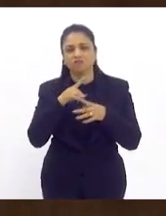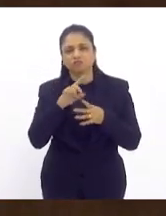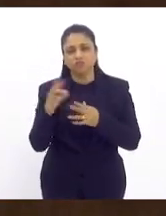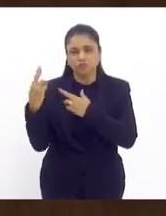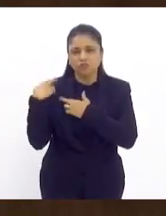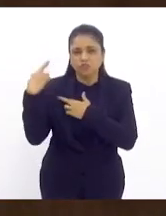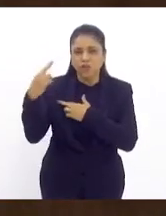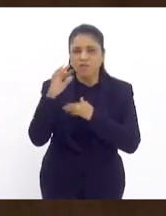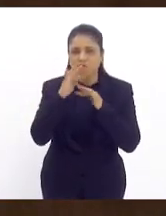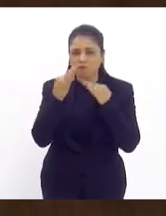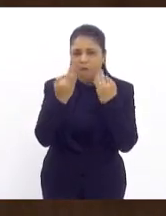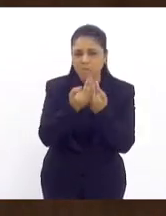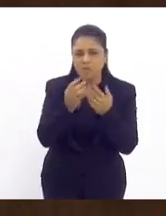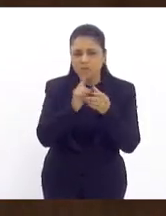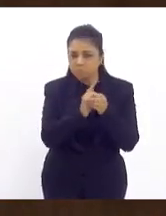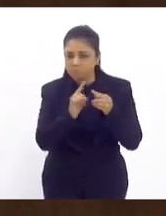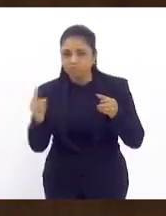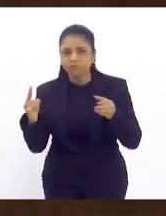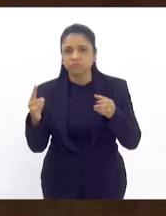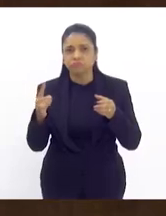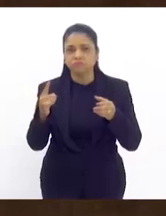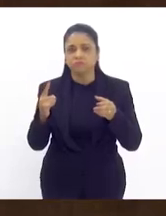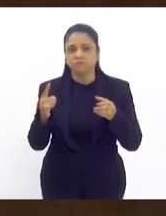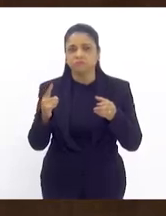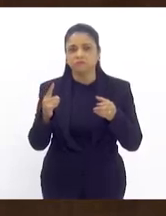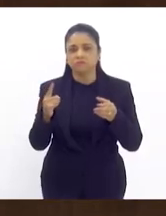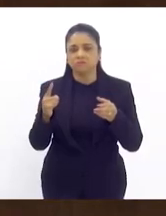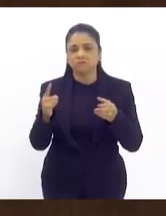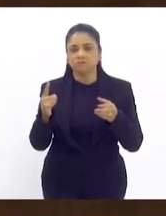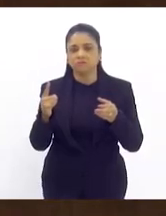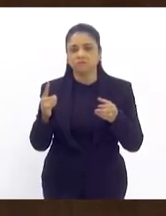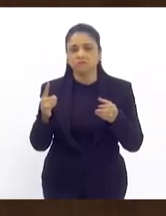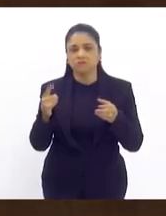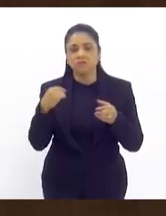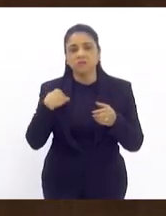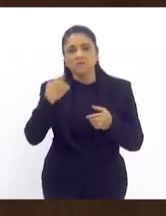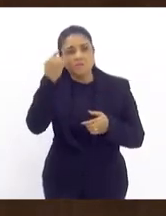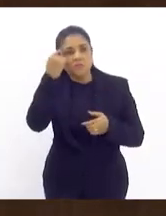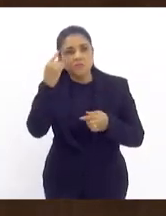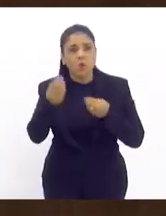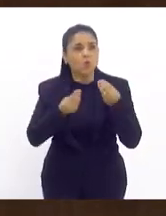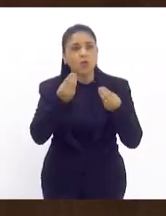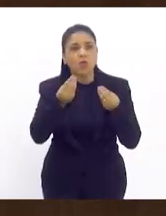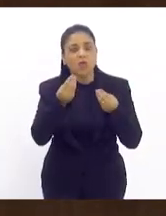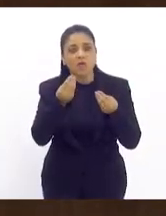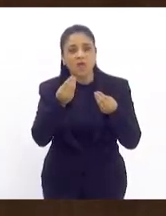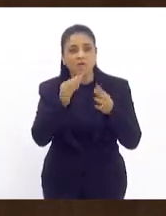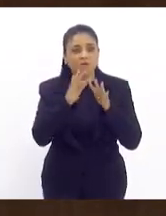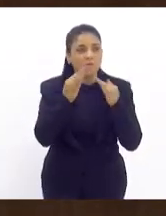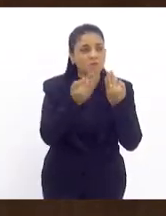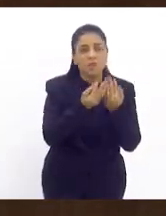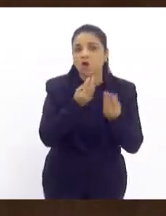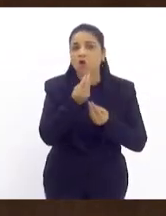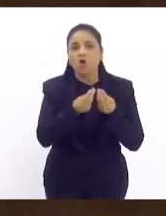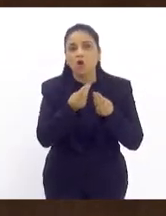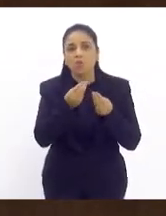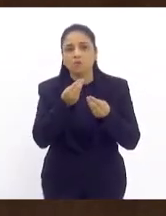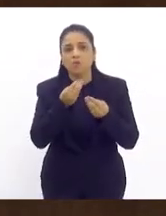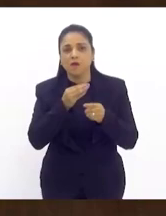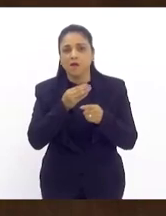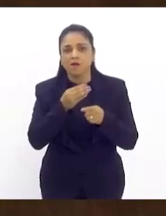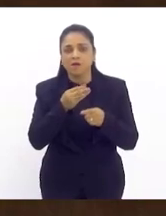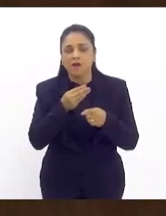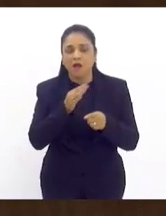da sua corporação e teve que fazer o que para sustentar a sua família o que eles querem é o direito